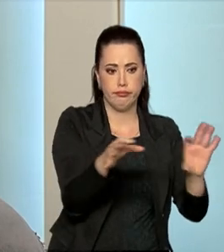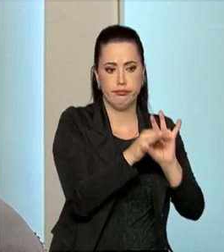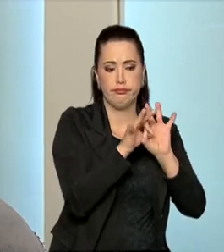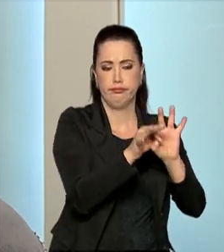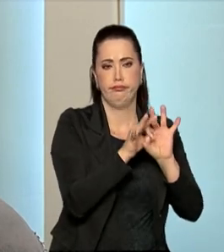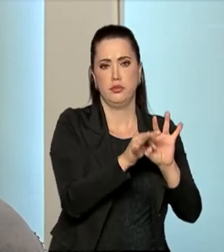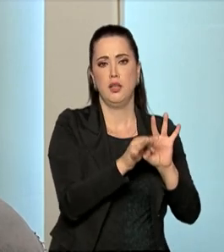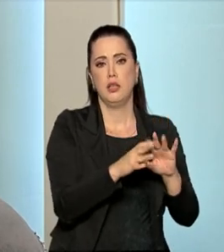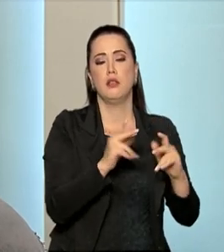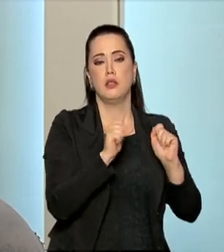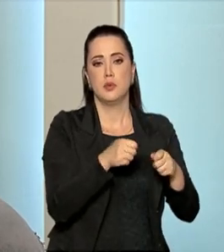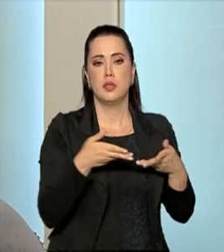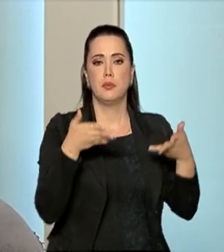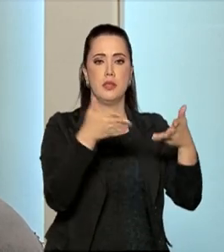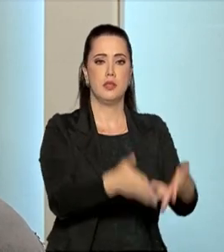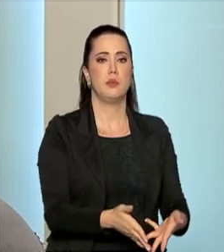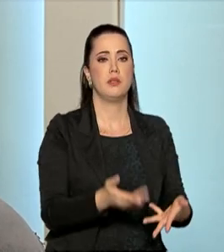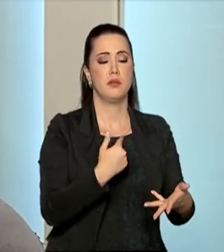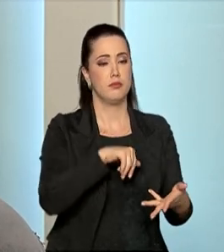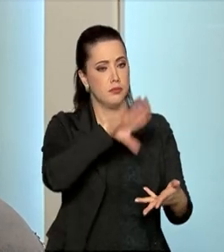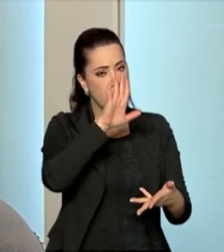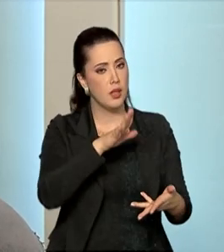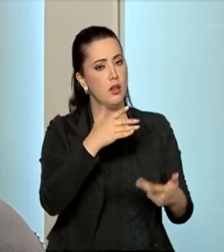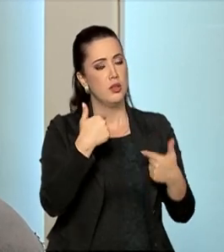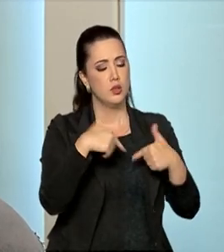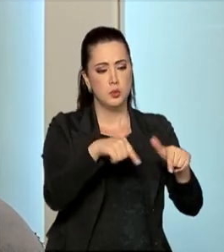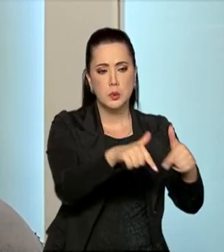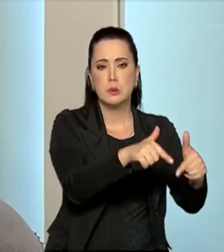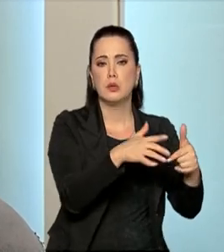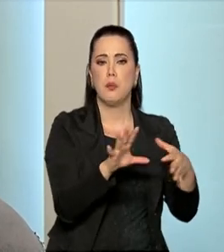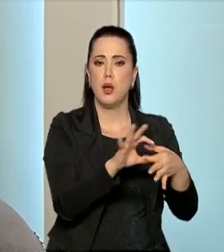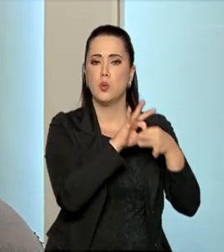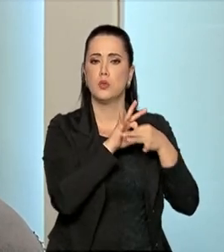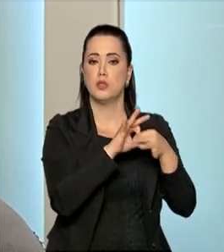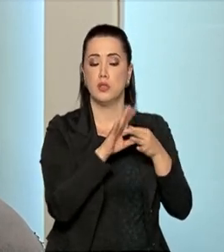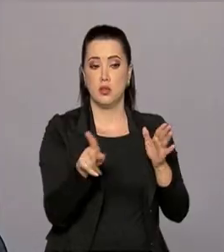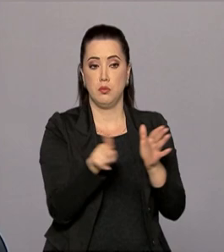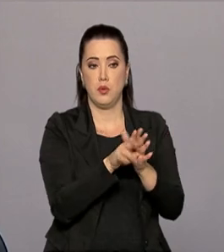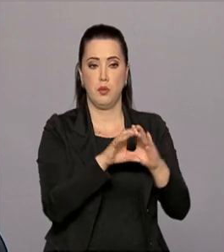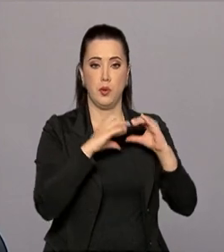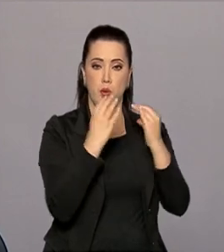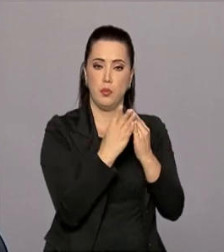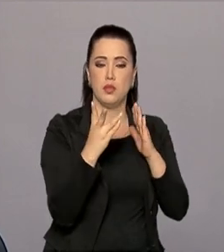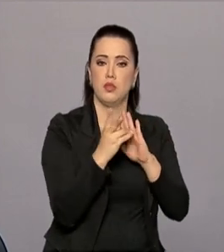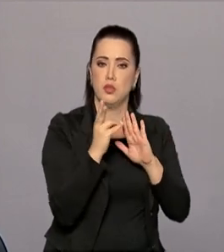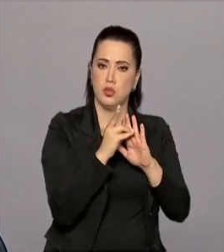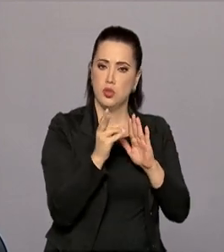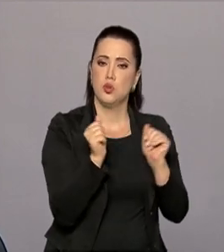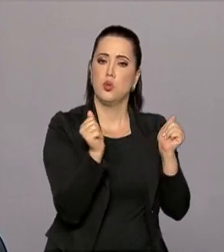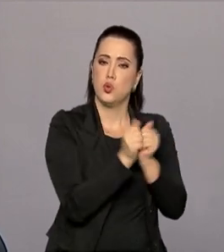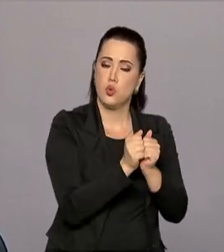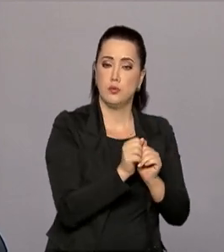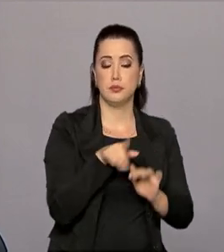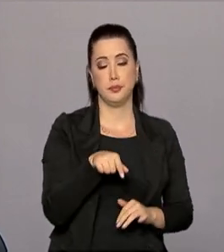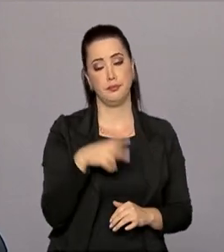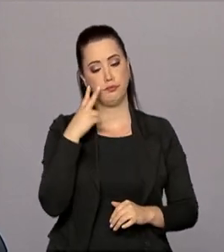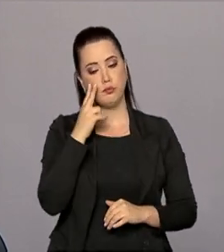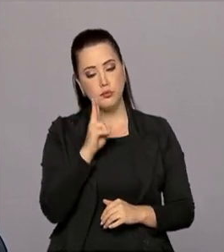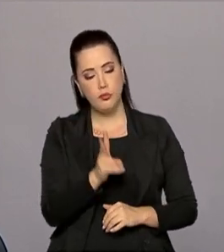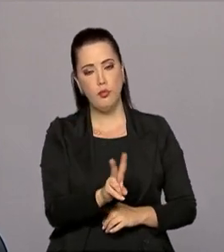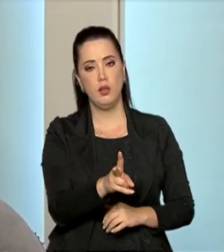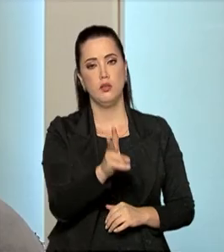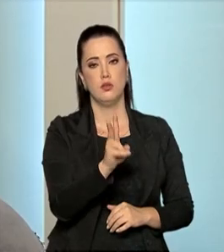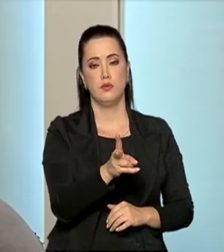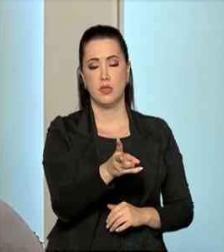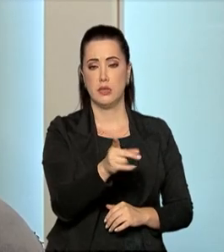necessidade de participação mais ativa e protagonismo dos próprios indígenas. O que sempre houve foi a